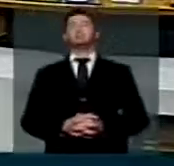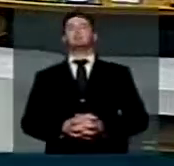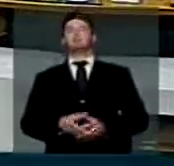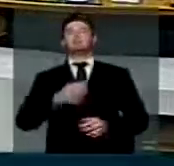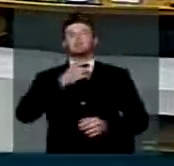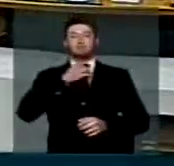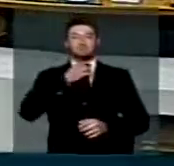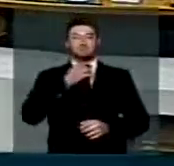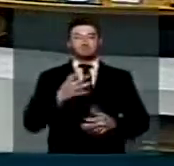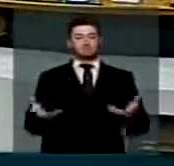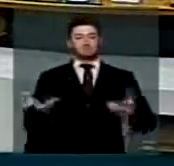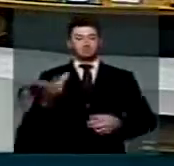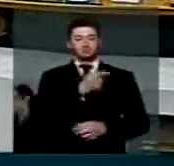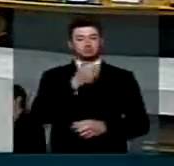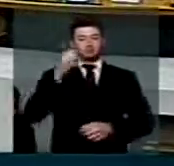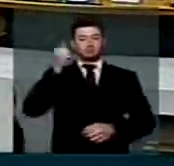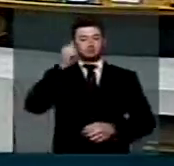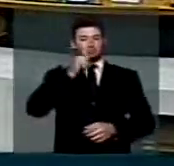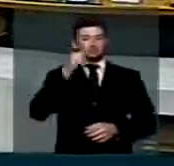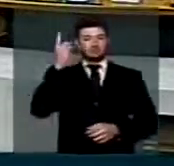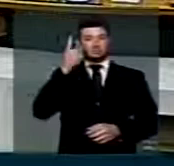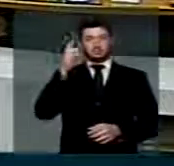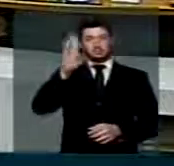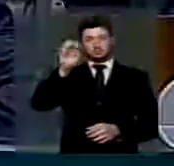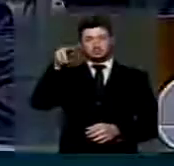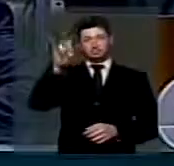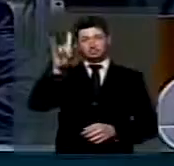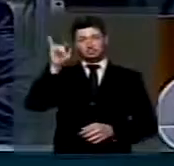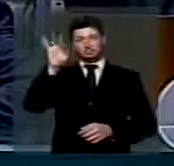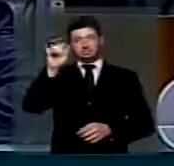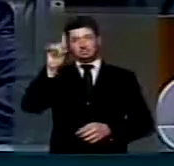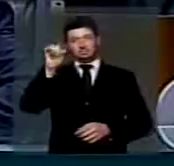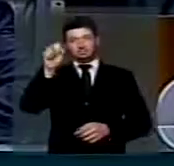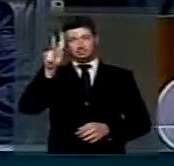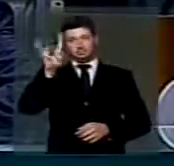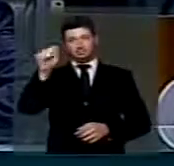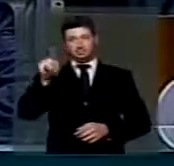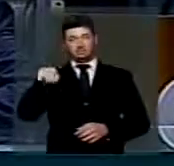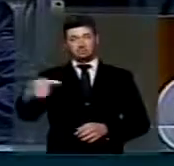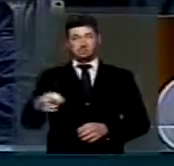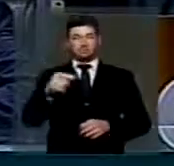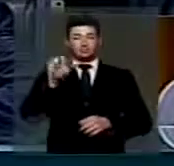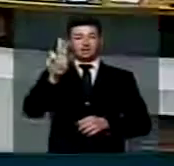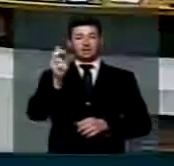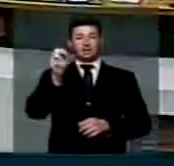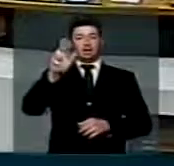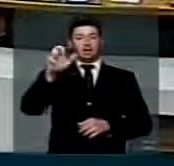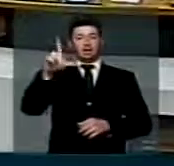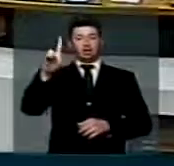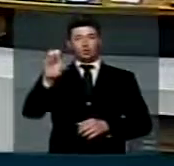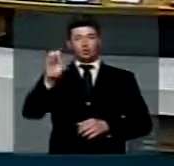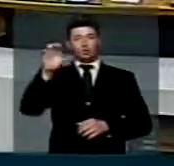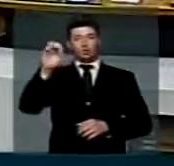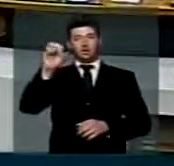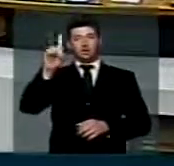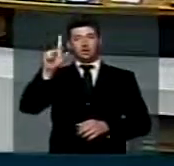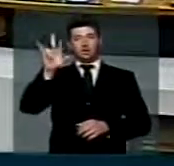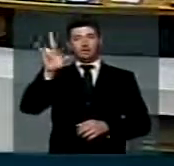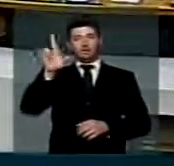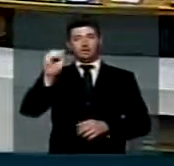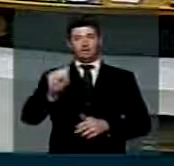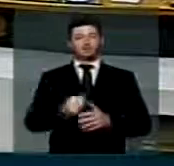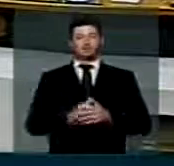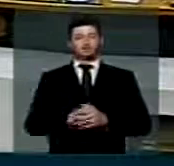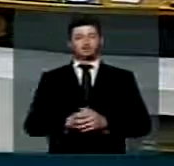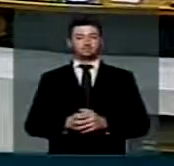A ilustre deputada Benedita Silva, seguida Haroldo de Oliveira. Senhor